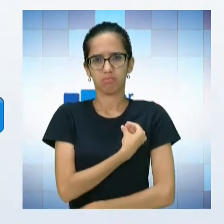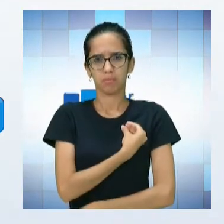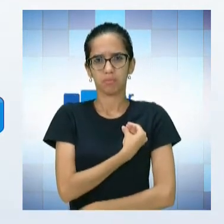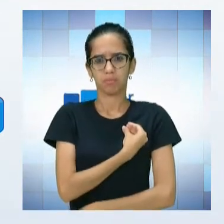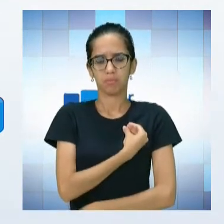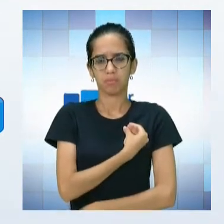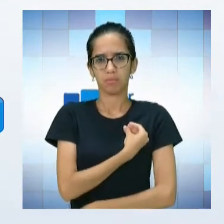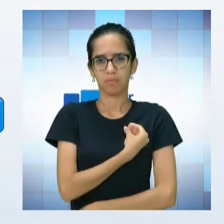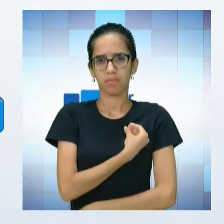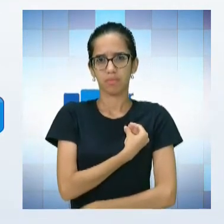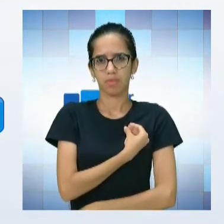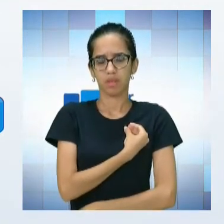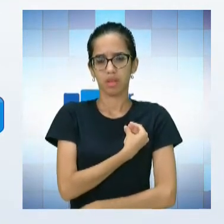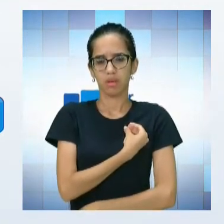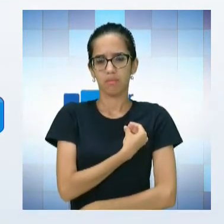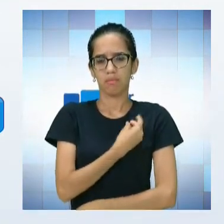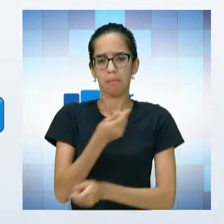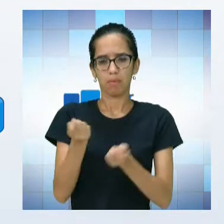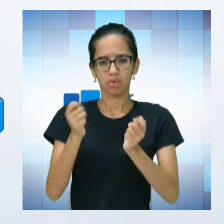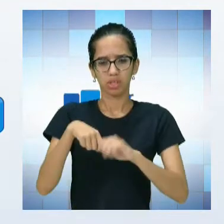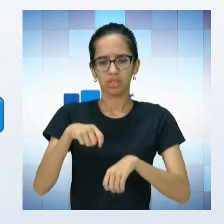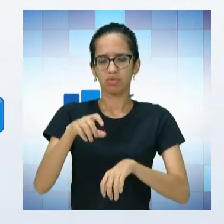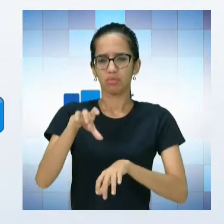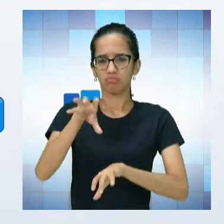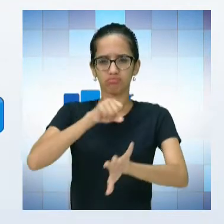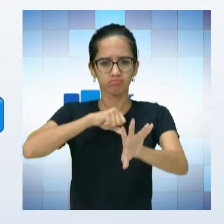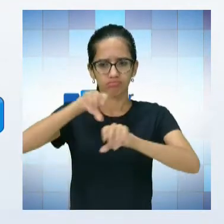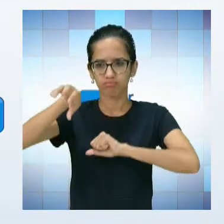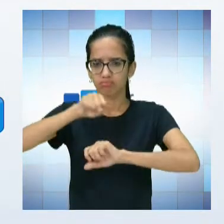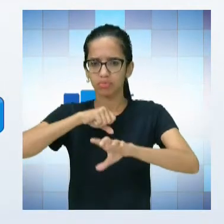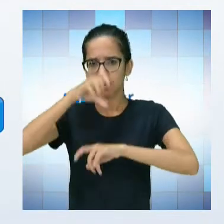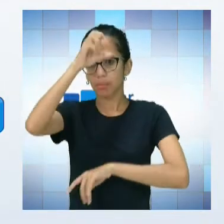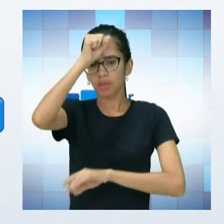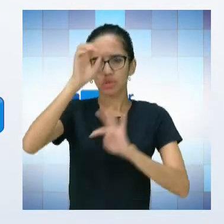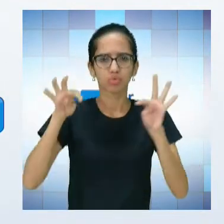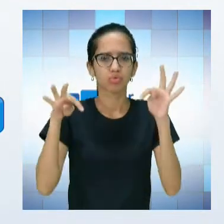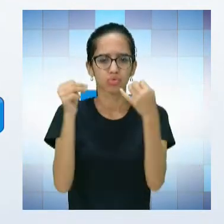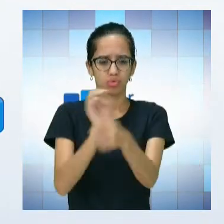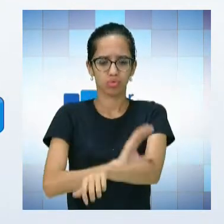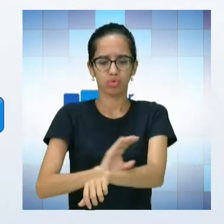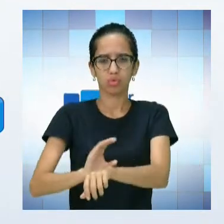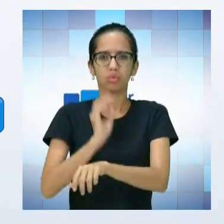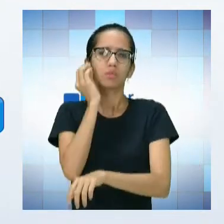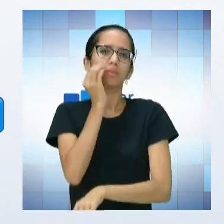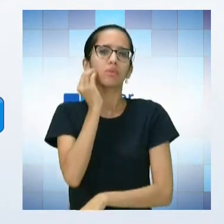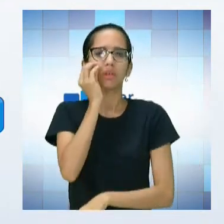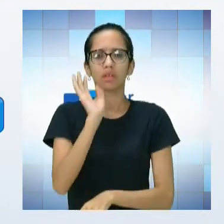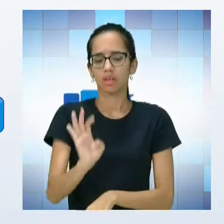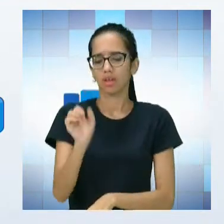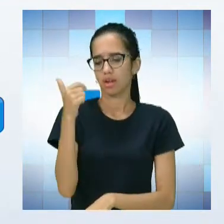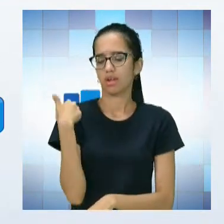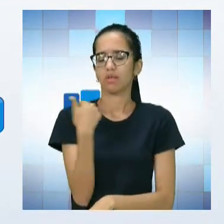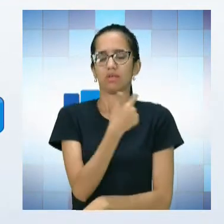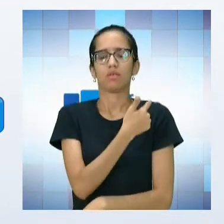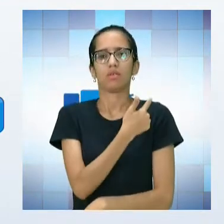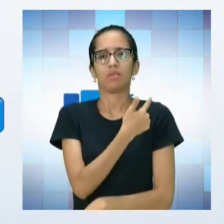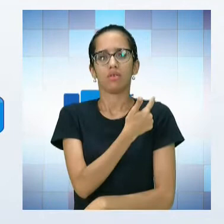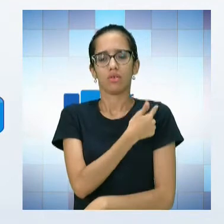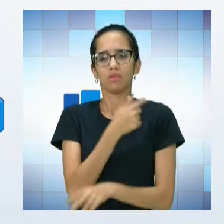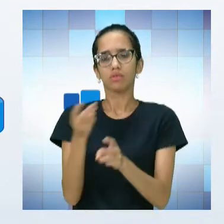o curso estava passando e certamente eles vão fazer a reprodução desses conhecimentos